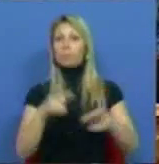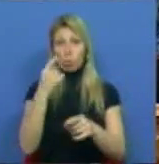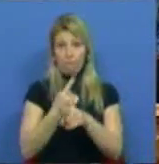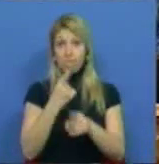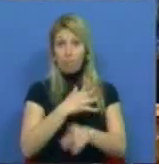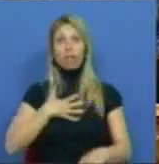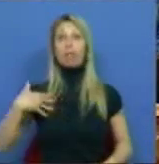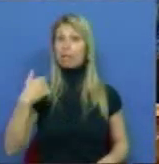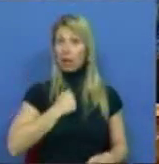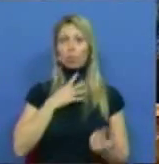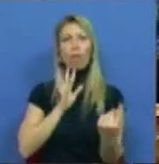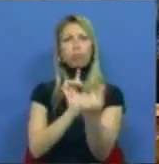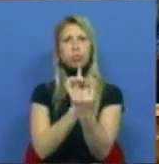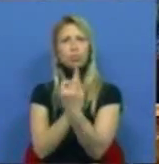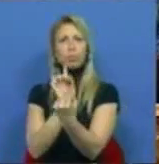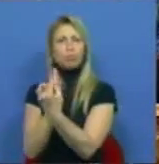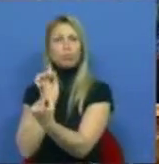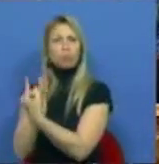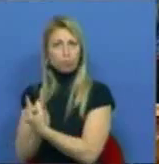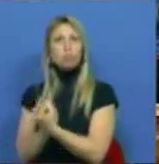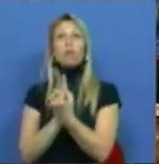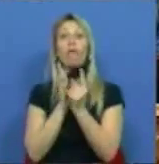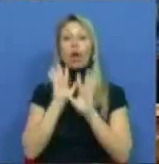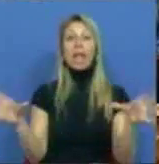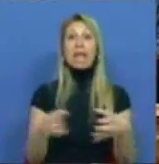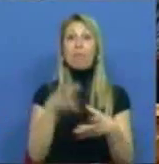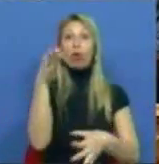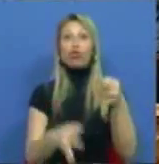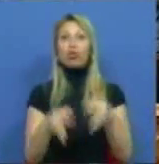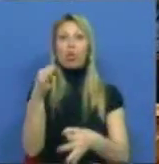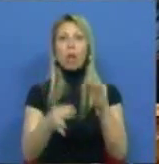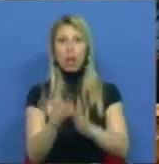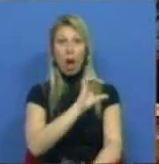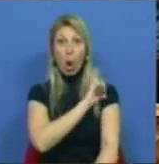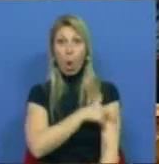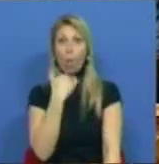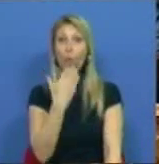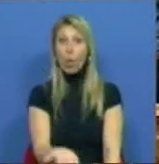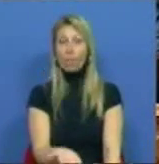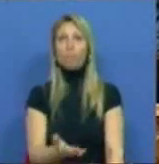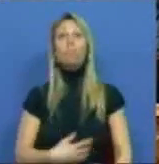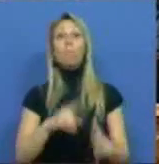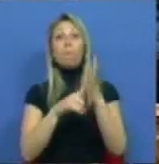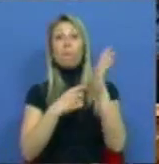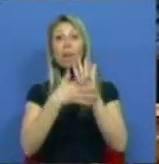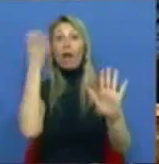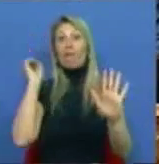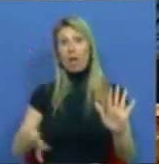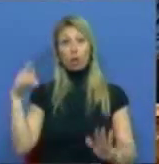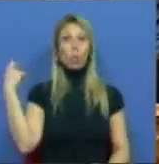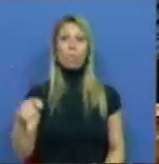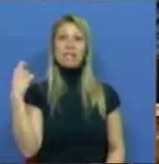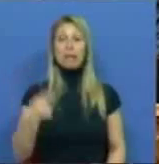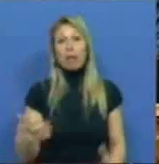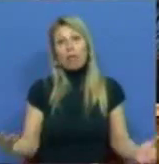consultou equipas jurídicas de alta competência. O veto do Presidente é por isso um veto